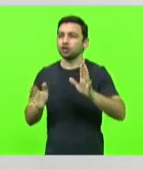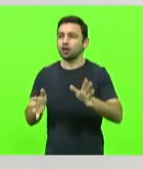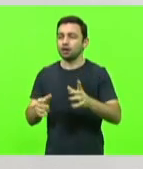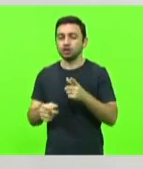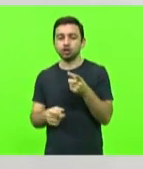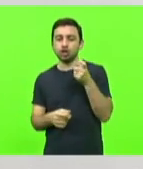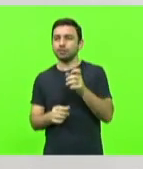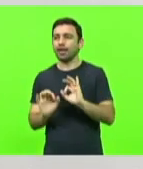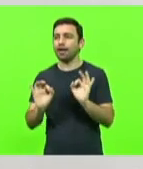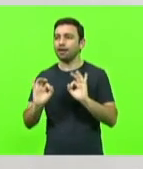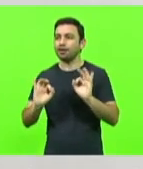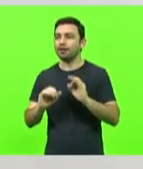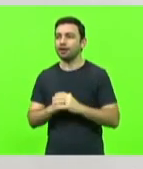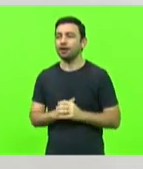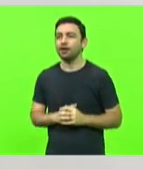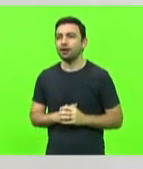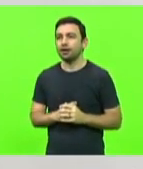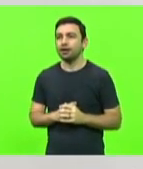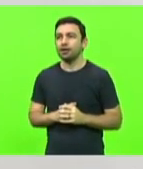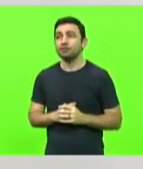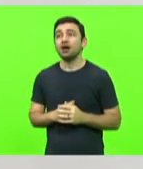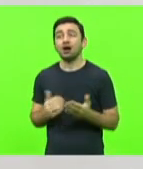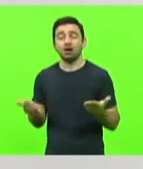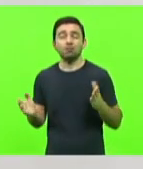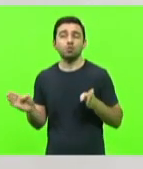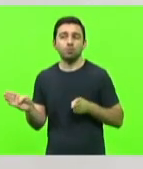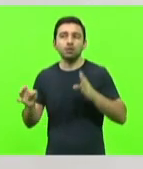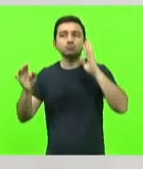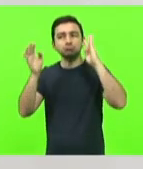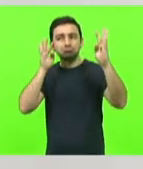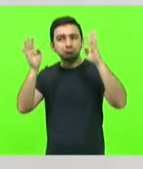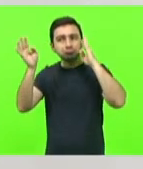então, isso tudo é momento a gente refletir.